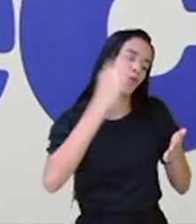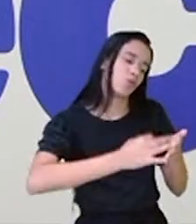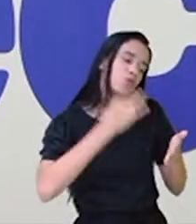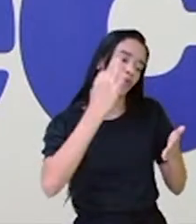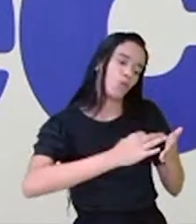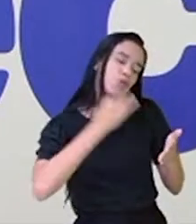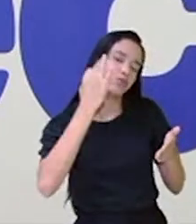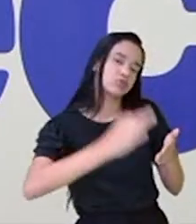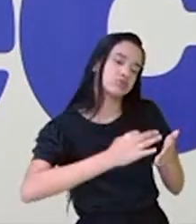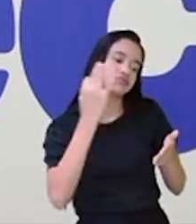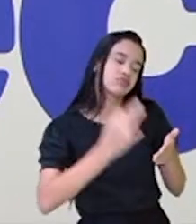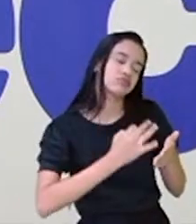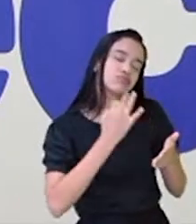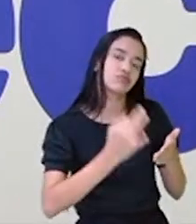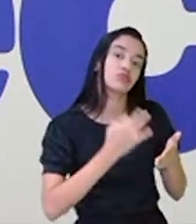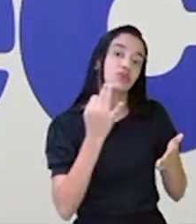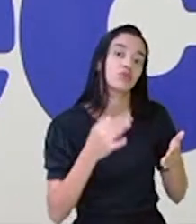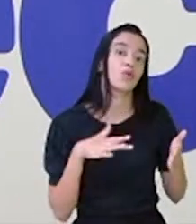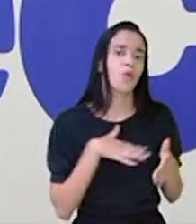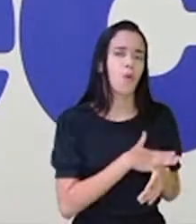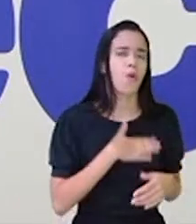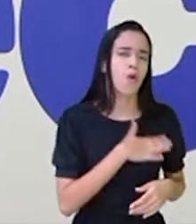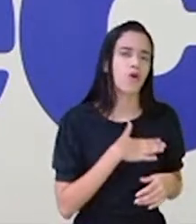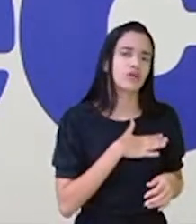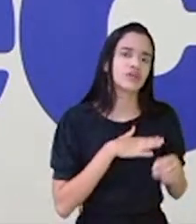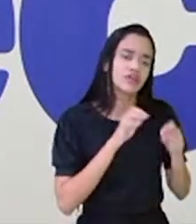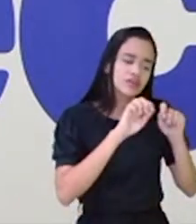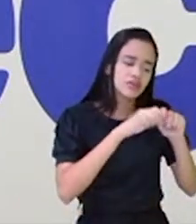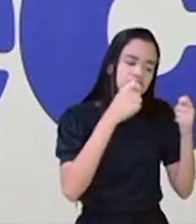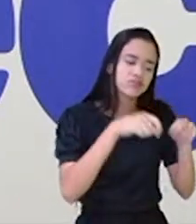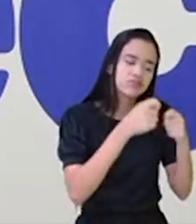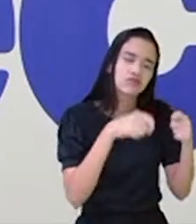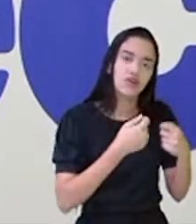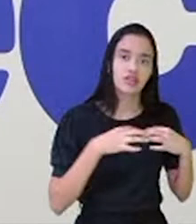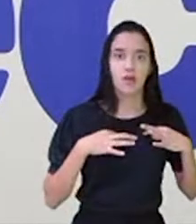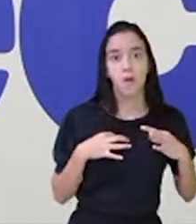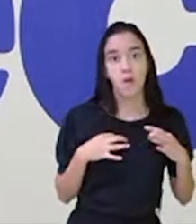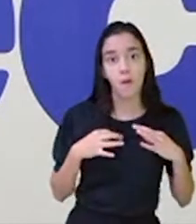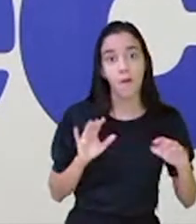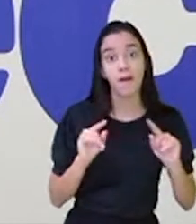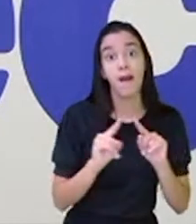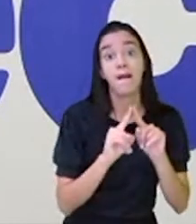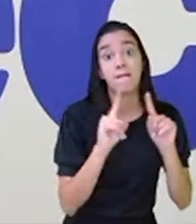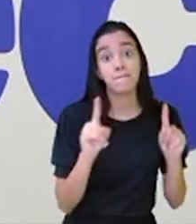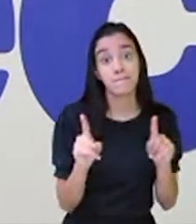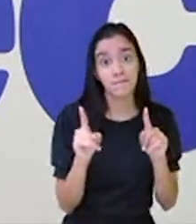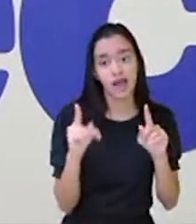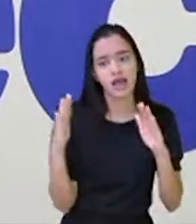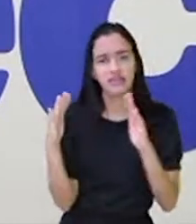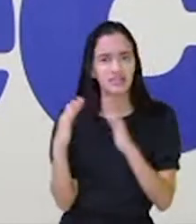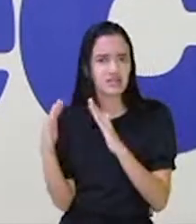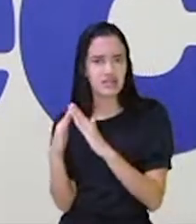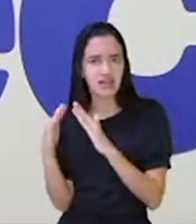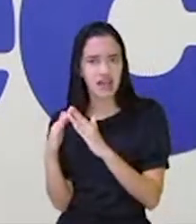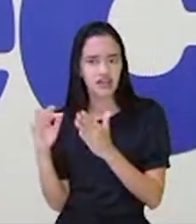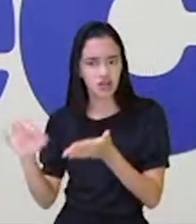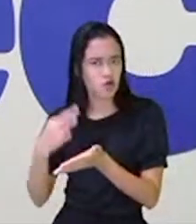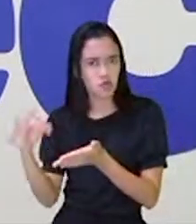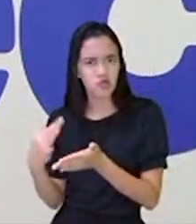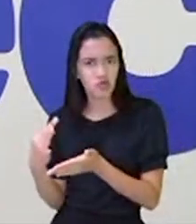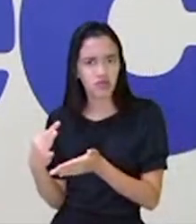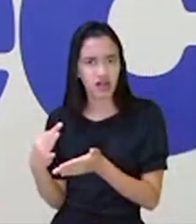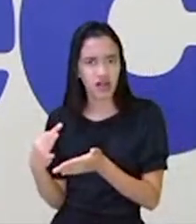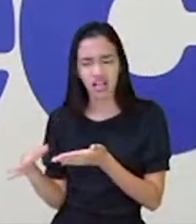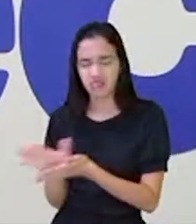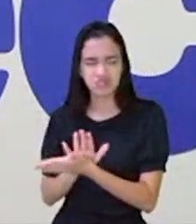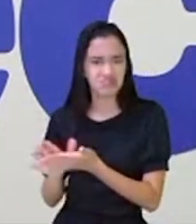muito de fazer roupas para fora, mas em casa você deixa de costurar até uma camisa que rasgou,